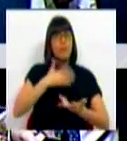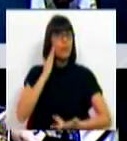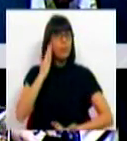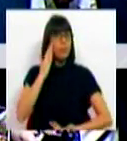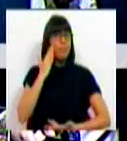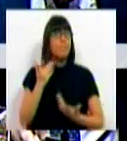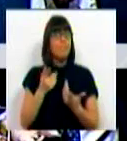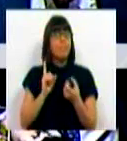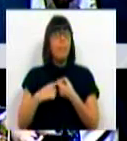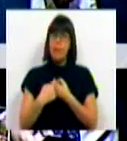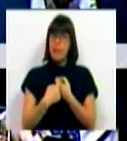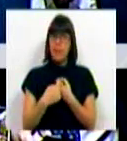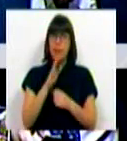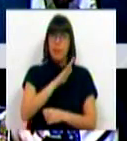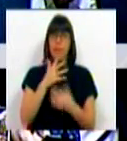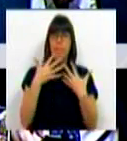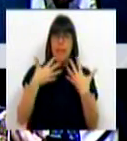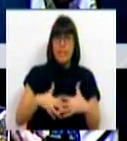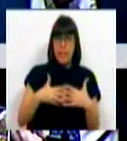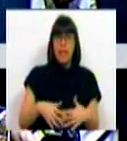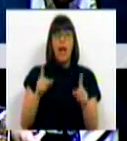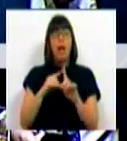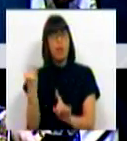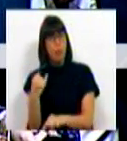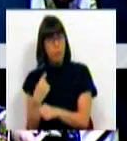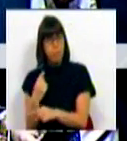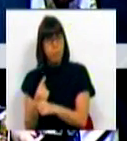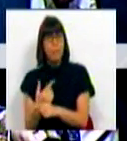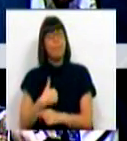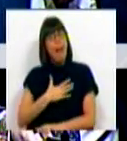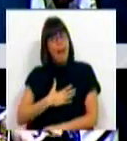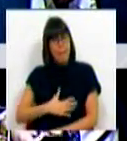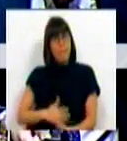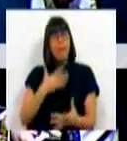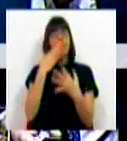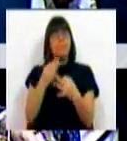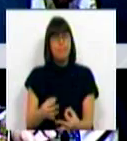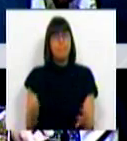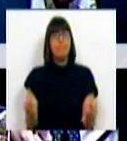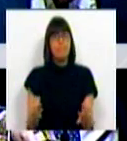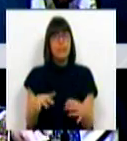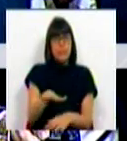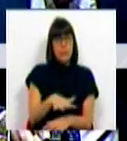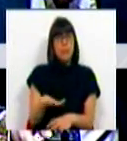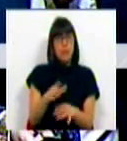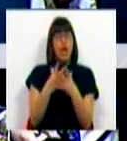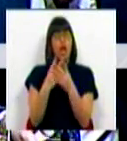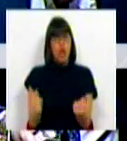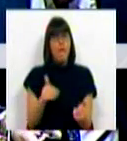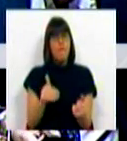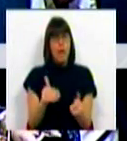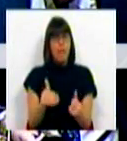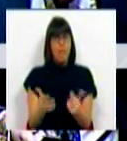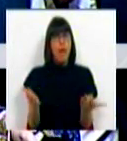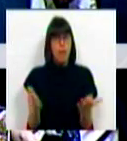com os parceiros sindicais e institucionais. Queremos e acreditamos que as situações serão resolvidas